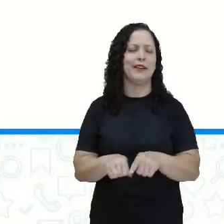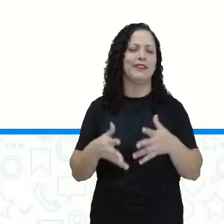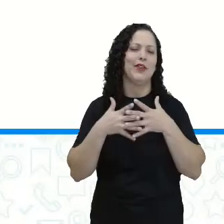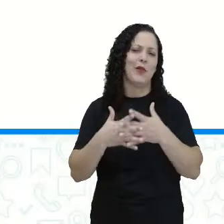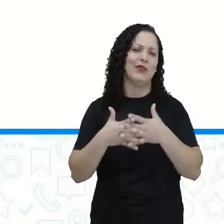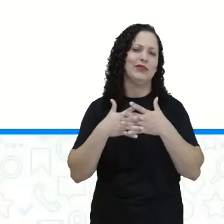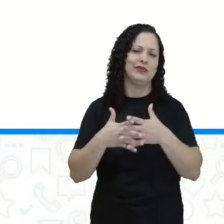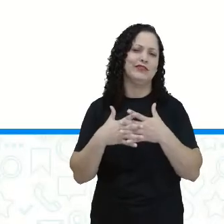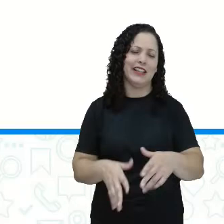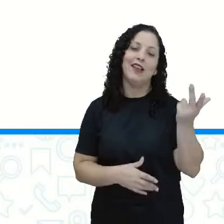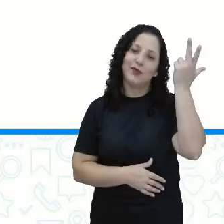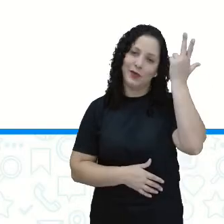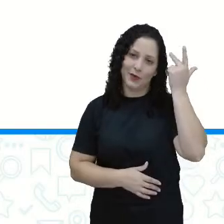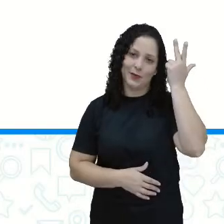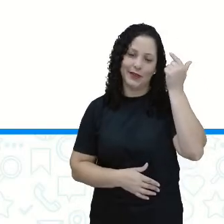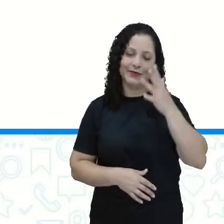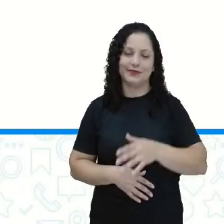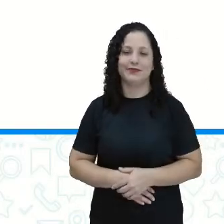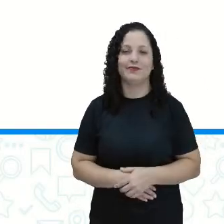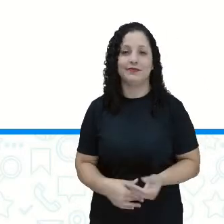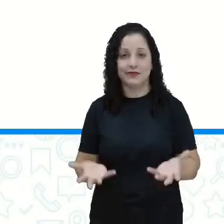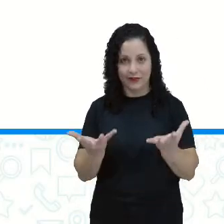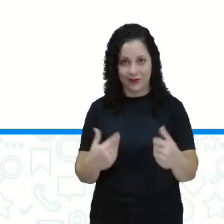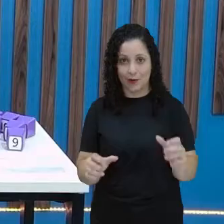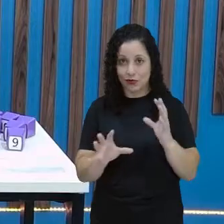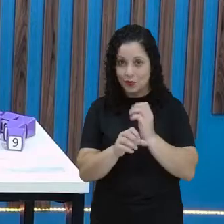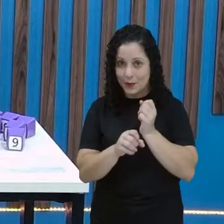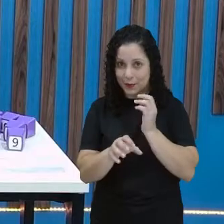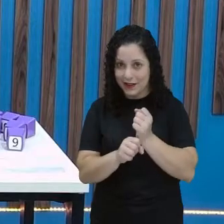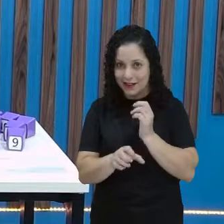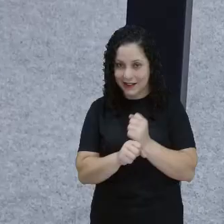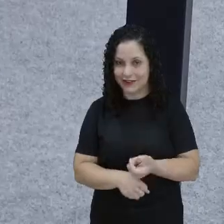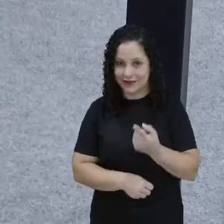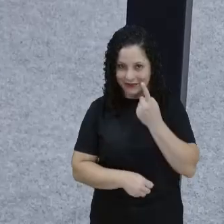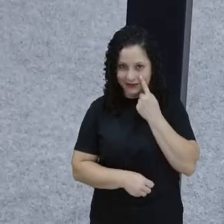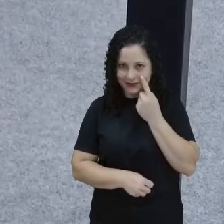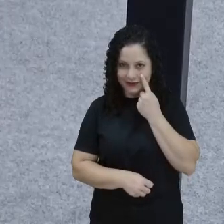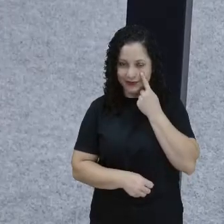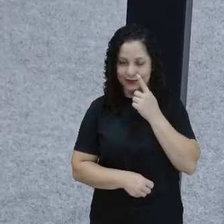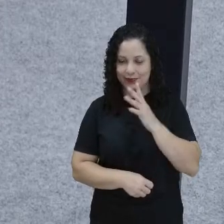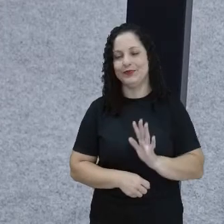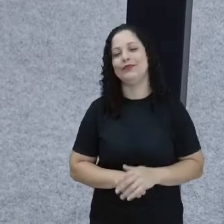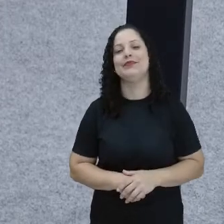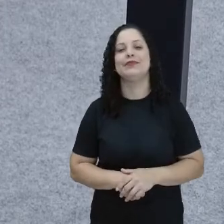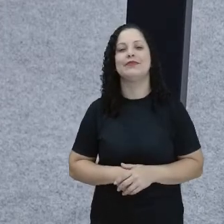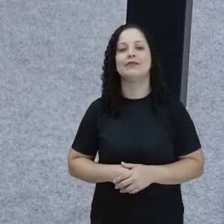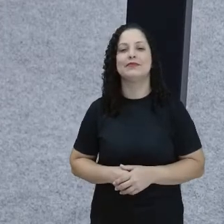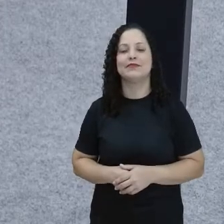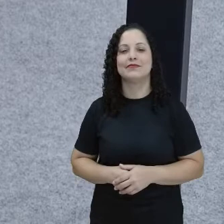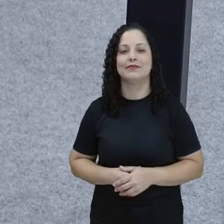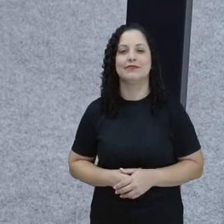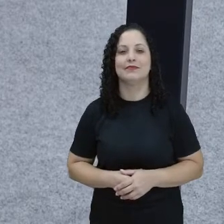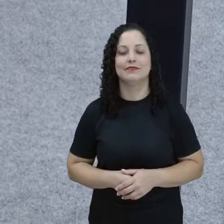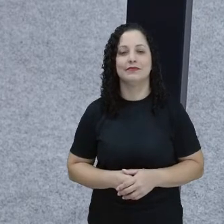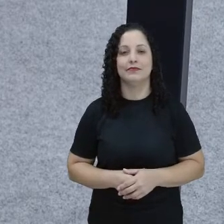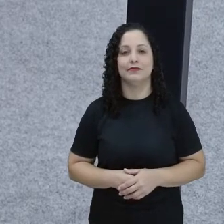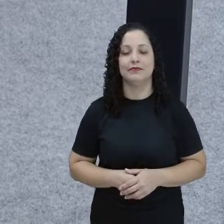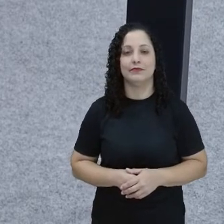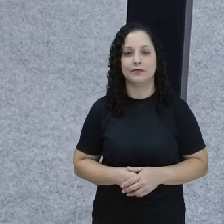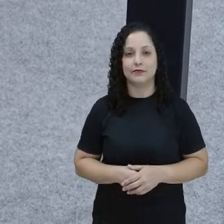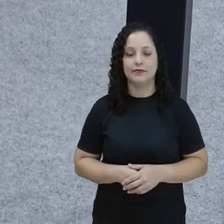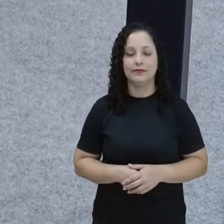professora. É normal. É normal, né? Então, vamos somar. Olha aqui, antes de mostrar no quadro, no slide, como é que a gente faria